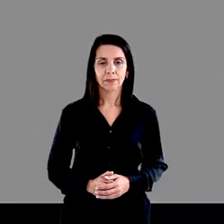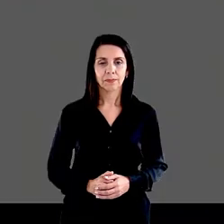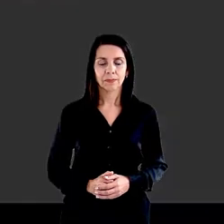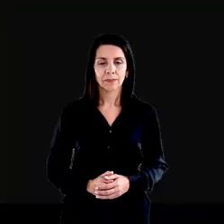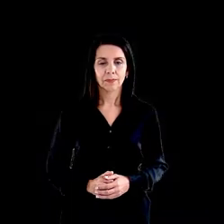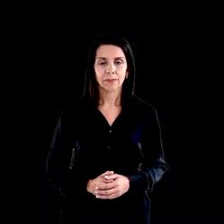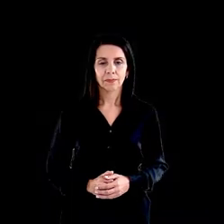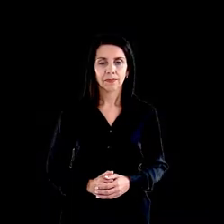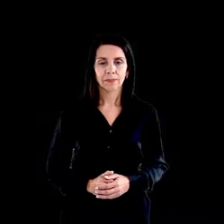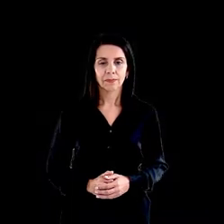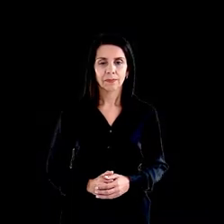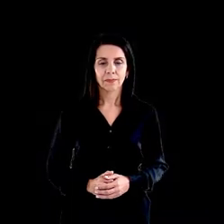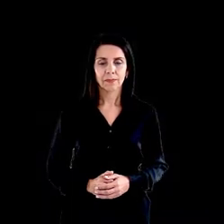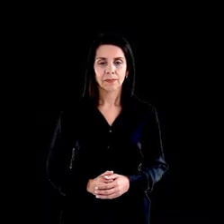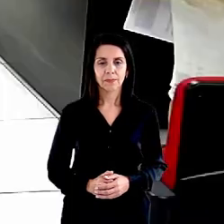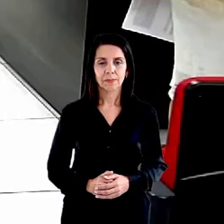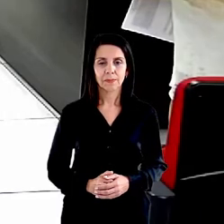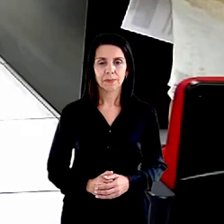.ießen a me esqueç